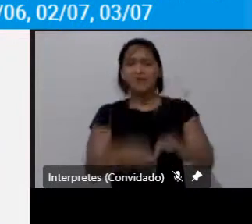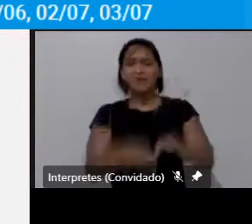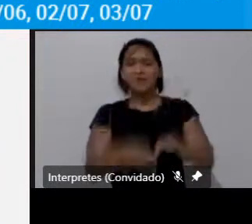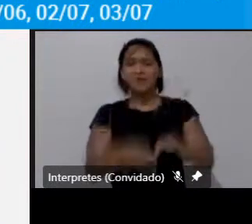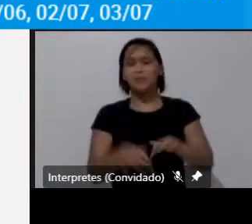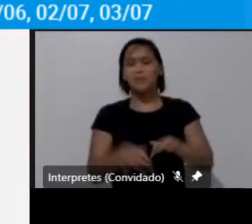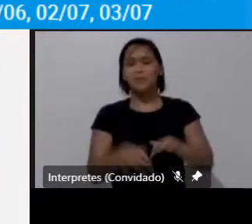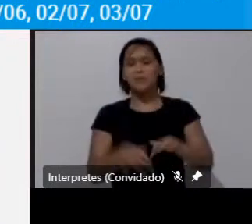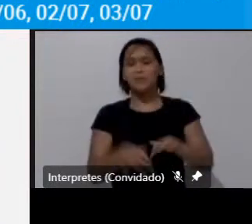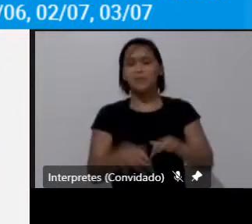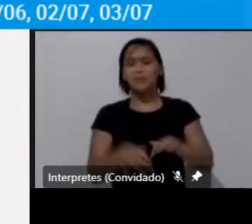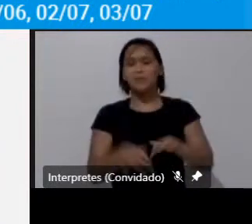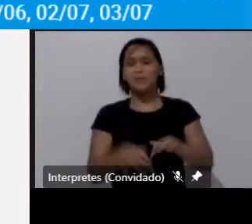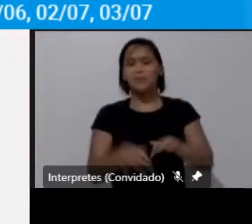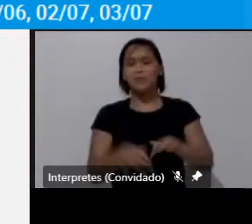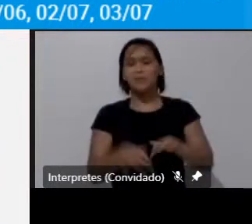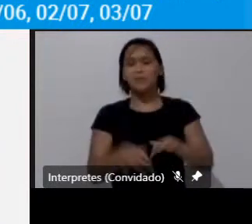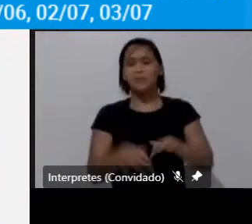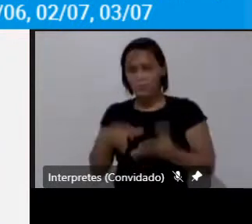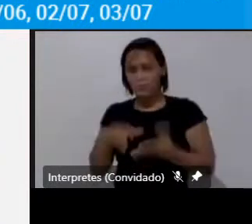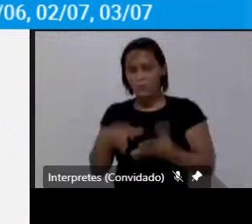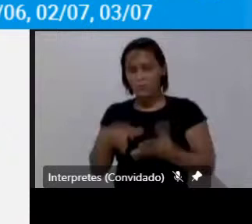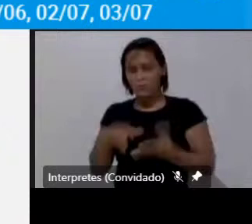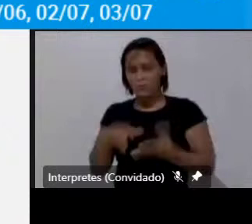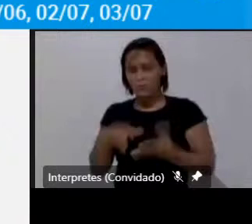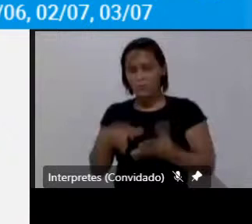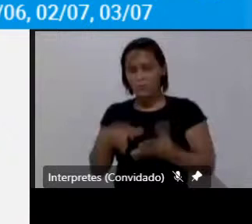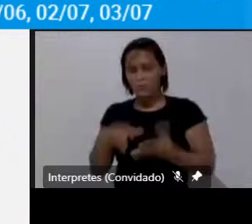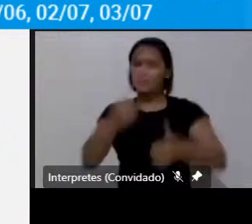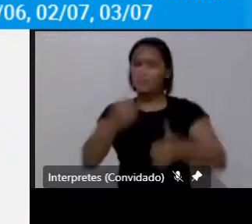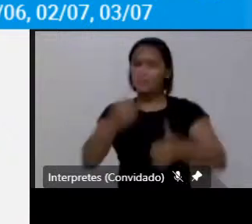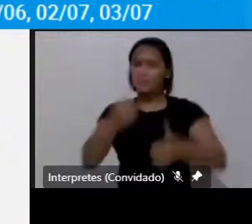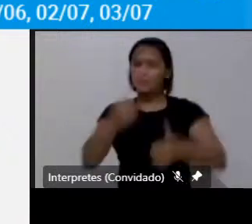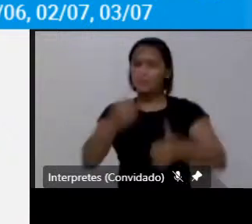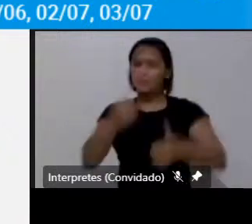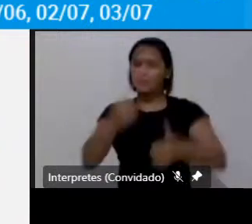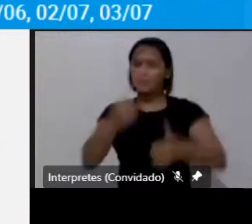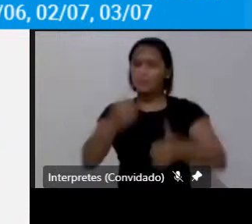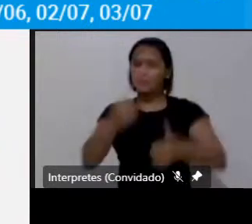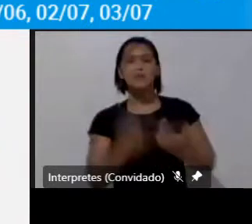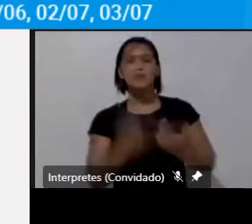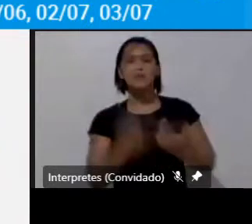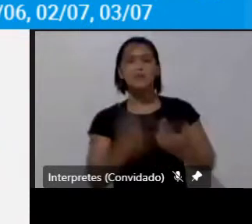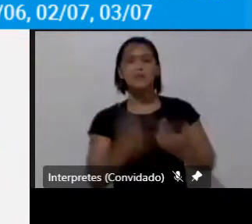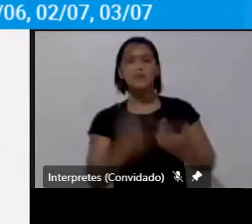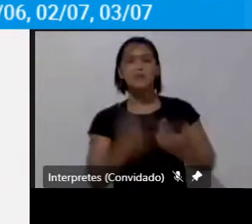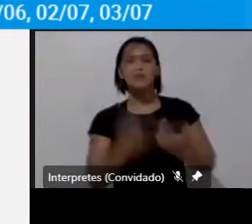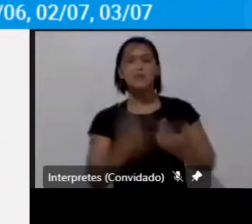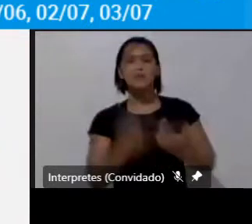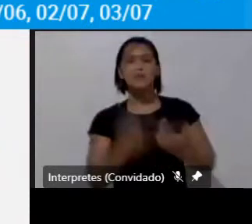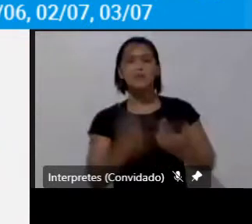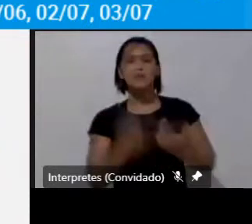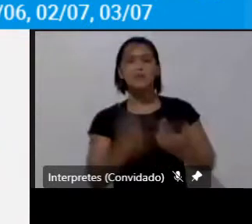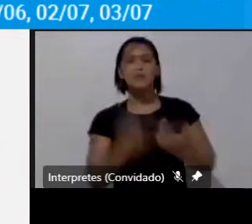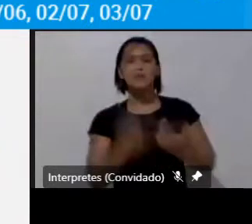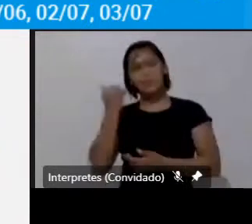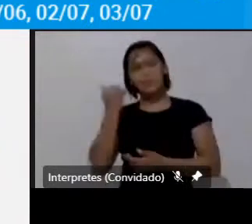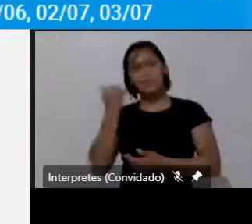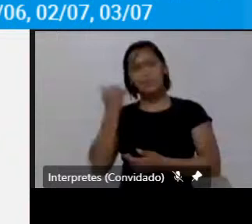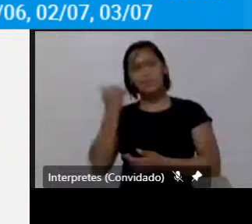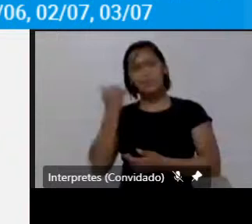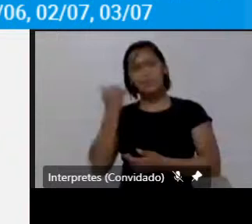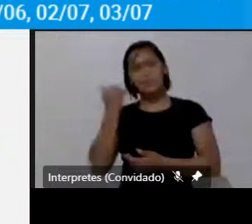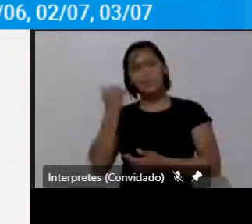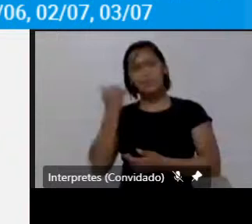individual motorizado então entendendo que é fazendo exercício de